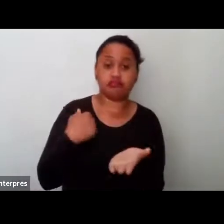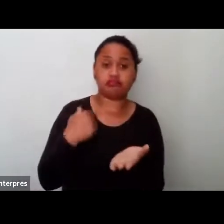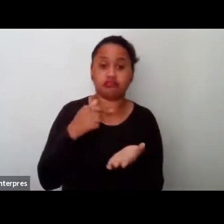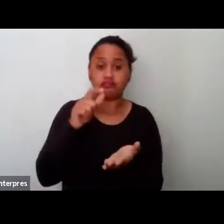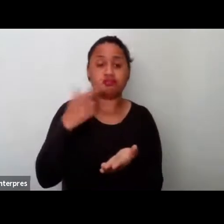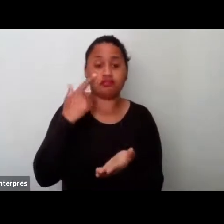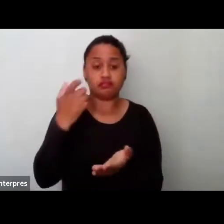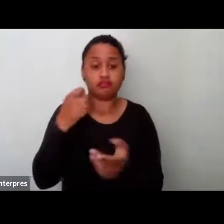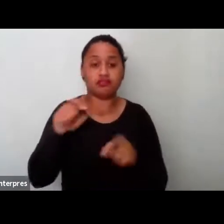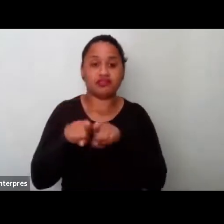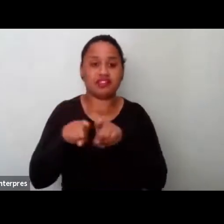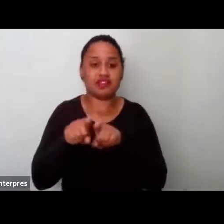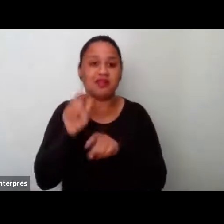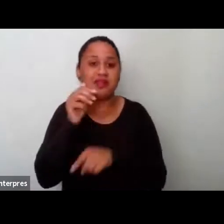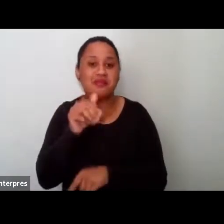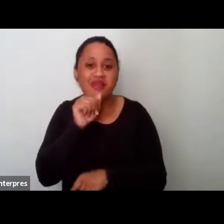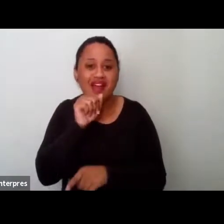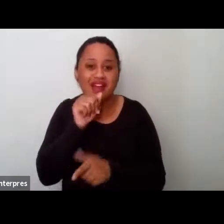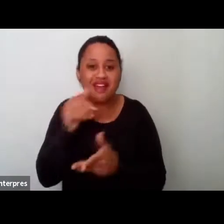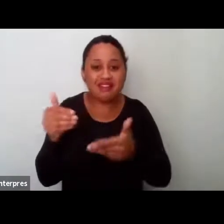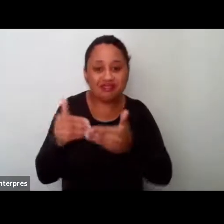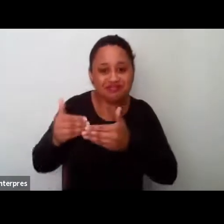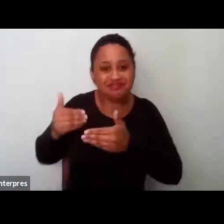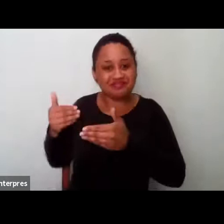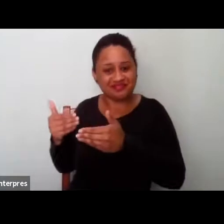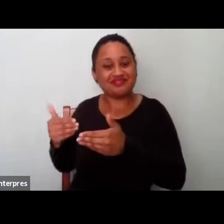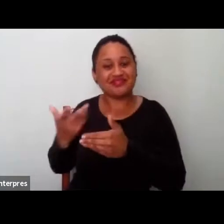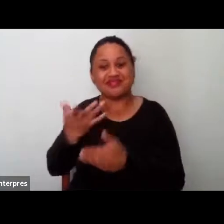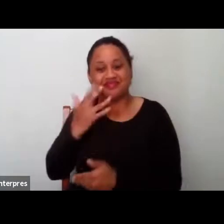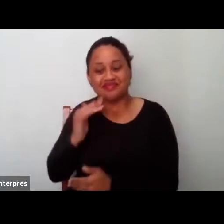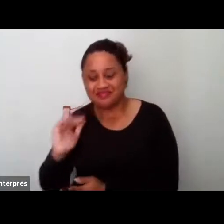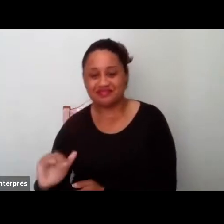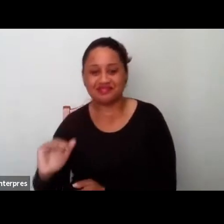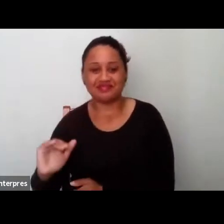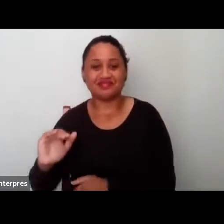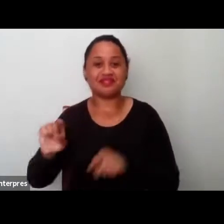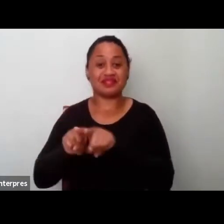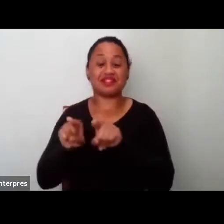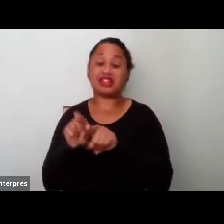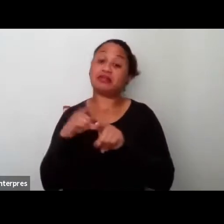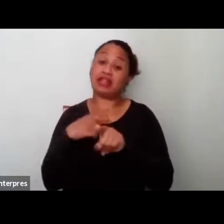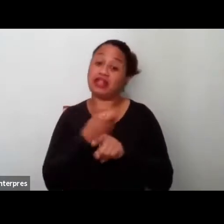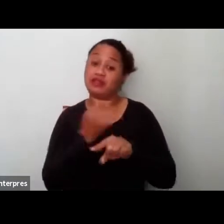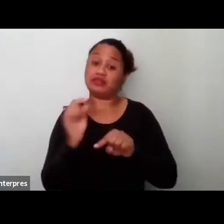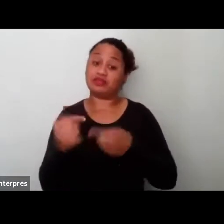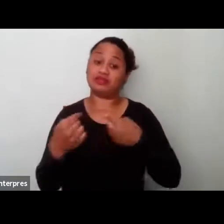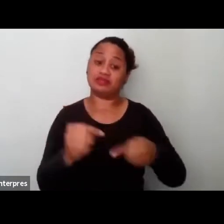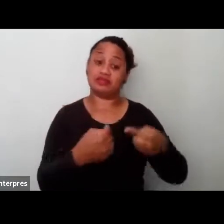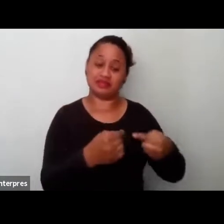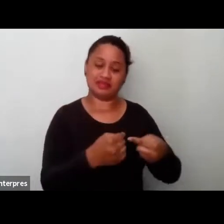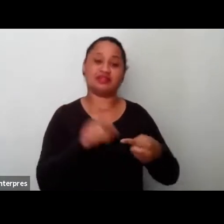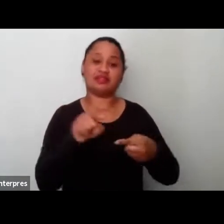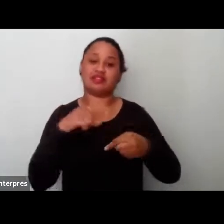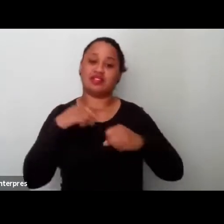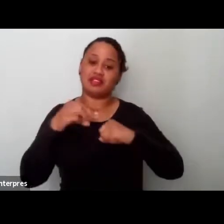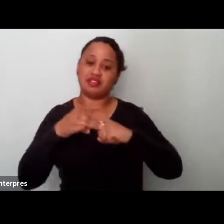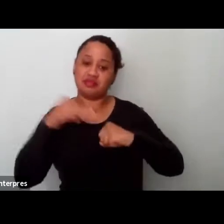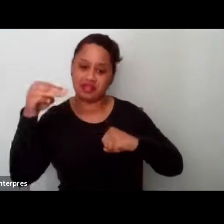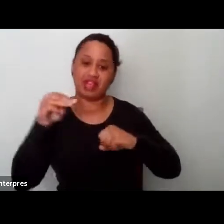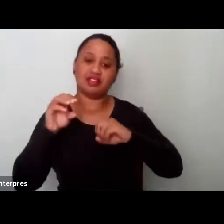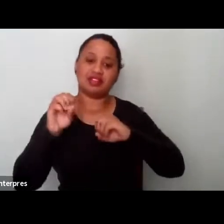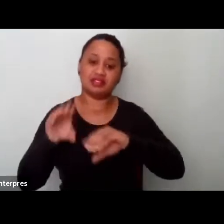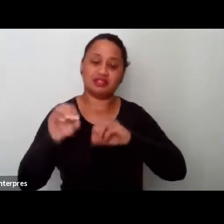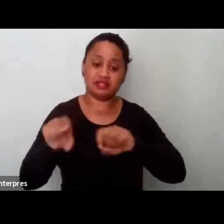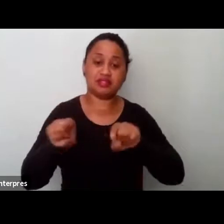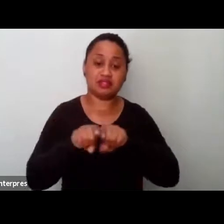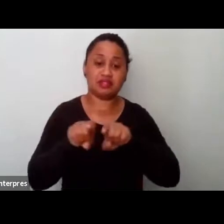mãe recente, né, de criança pequena, que traz também alguns desafios, né, Raquel? Ela possui mestrado em educação, né, e